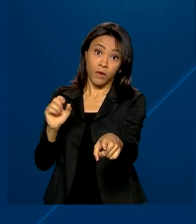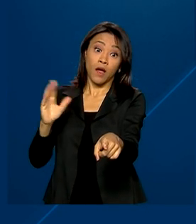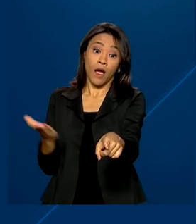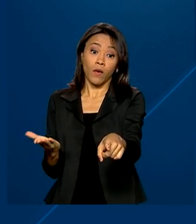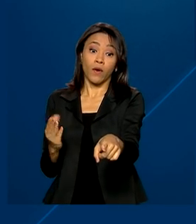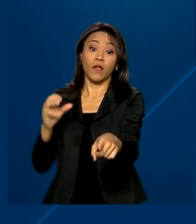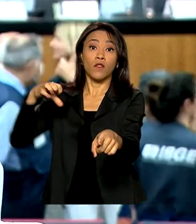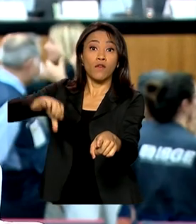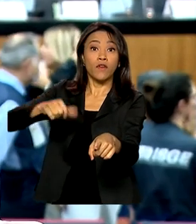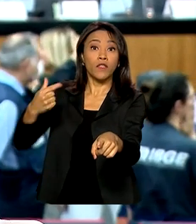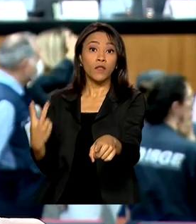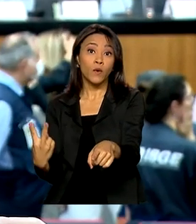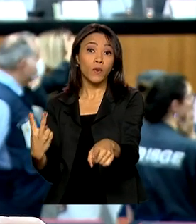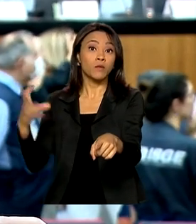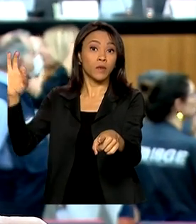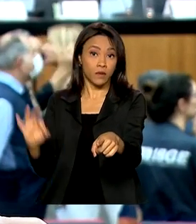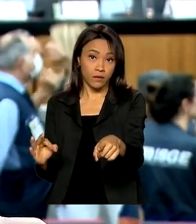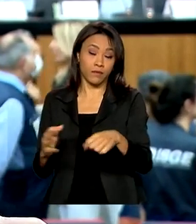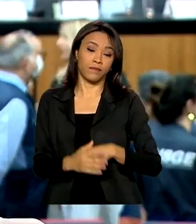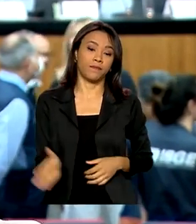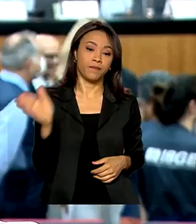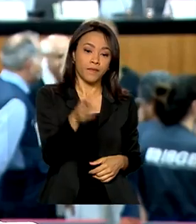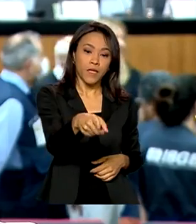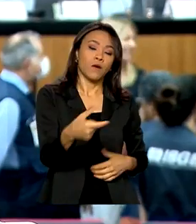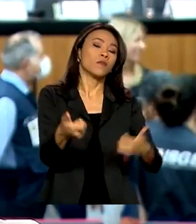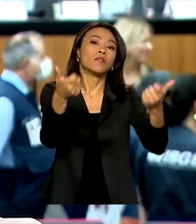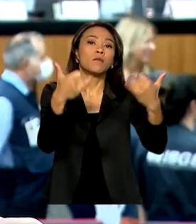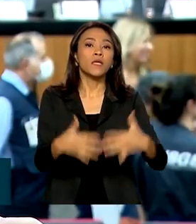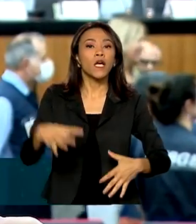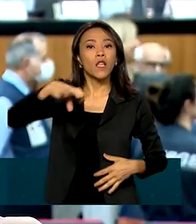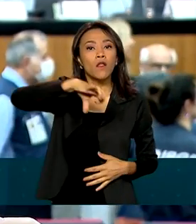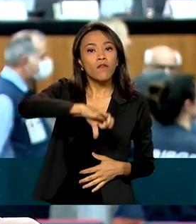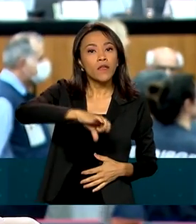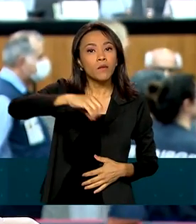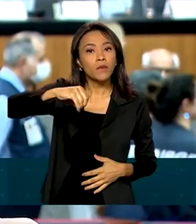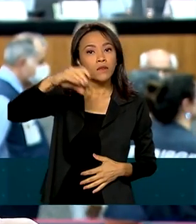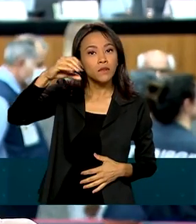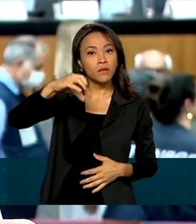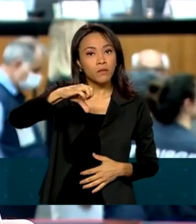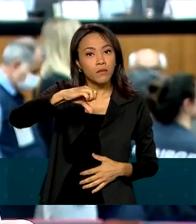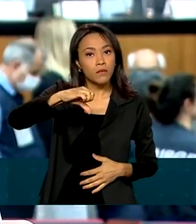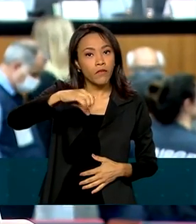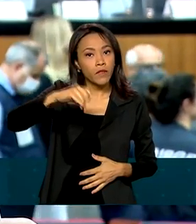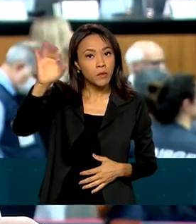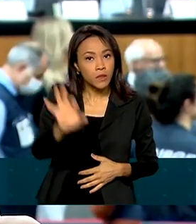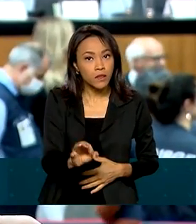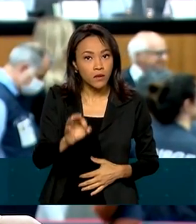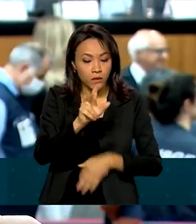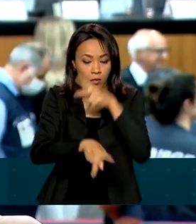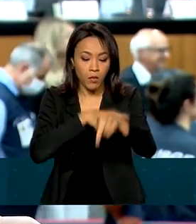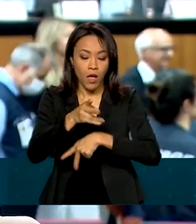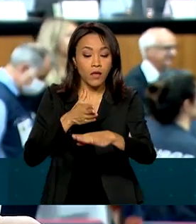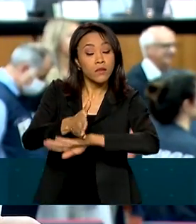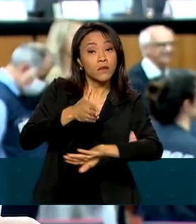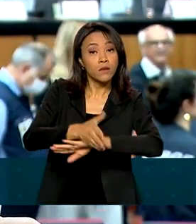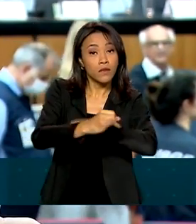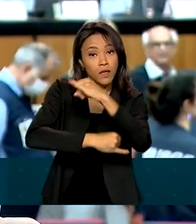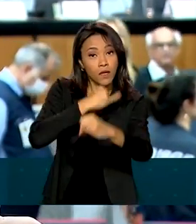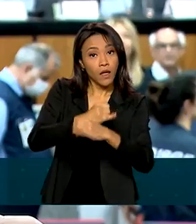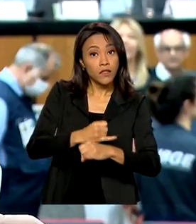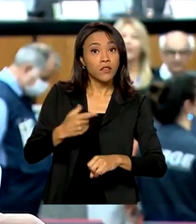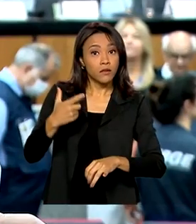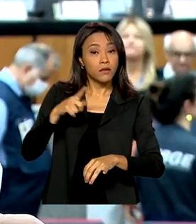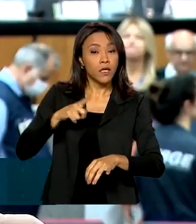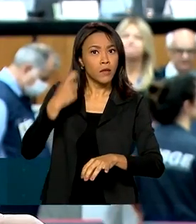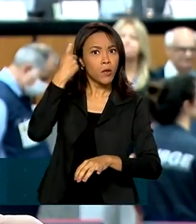92%. No momento que a gente diz que 90% da população acessou a internet, tem uma preocupação por trás disso.